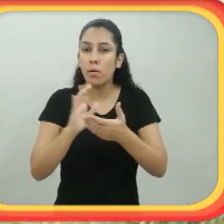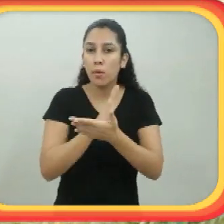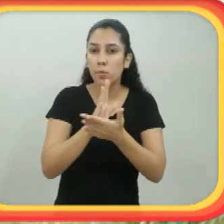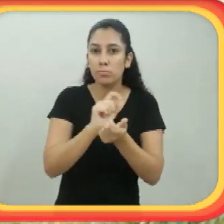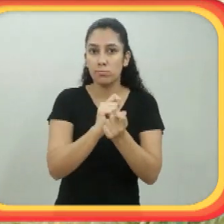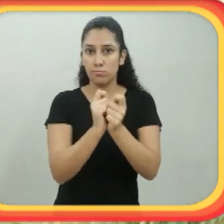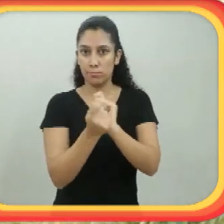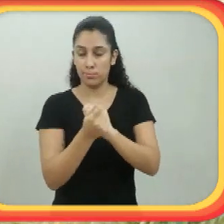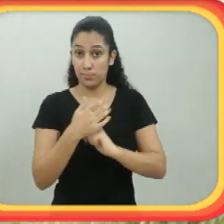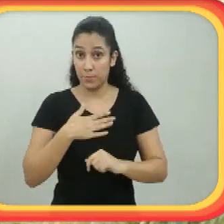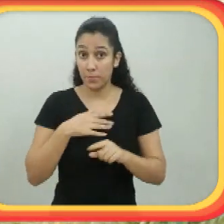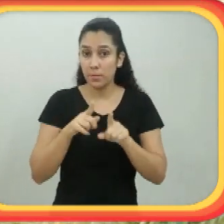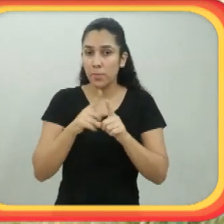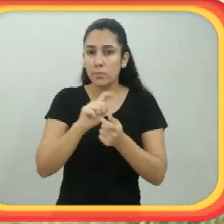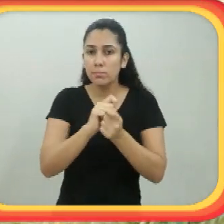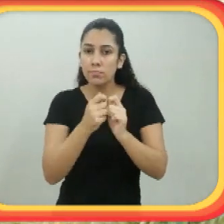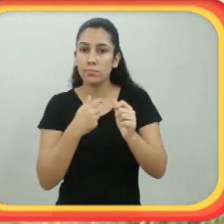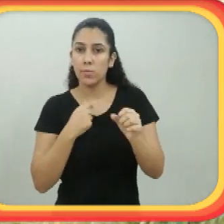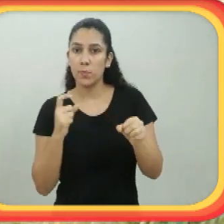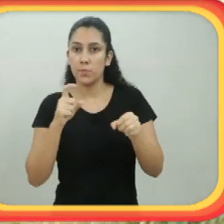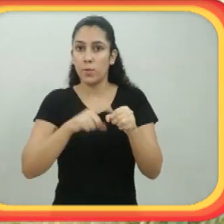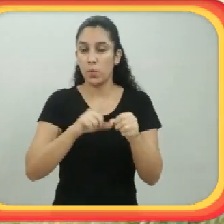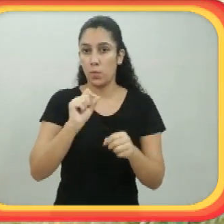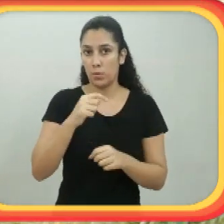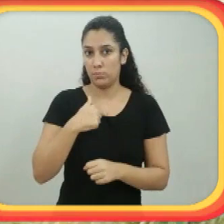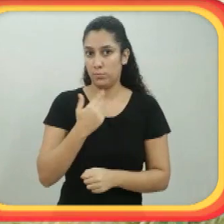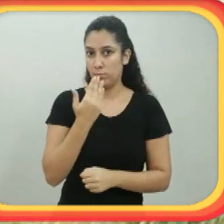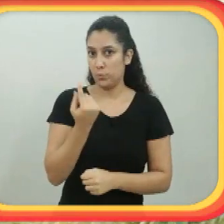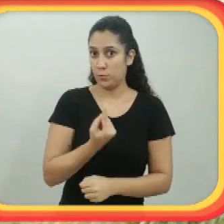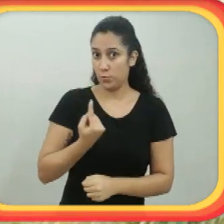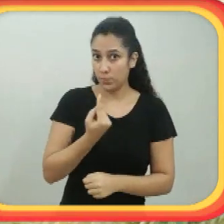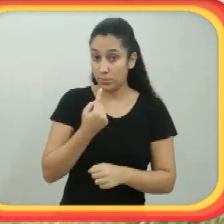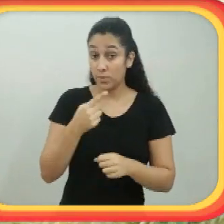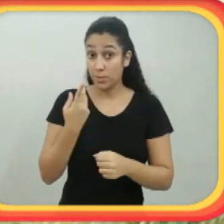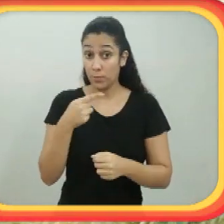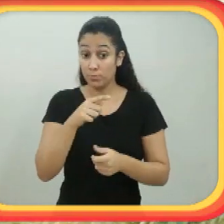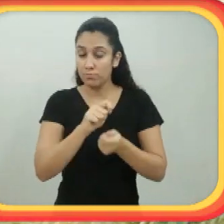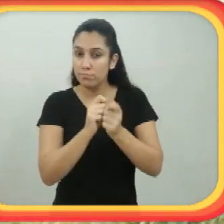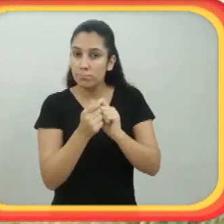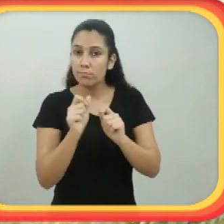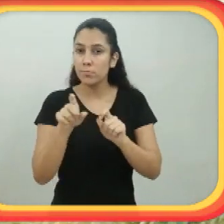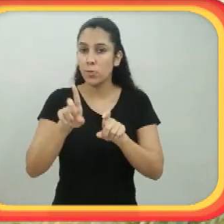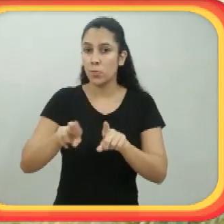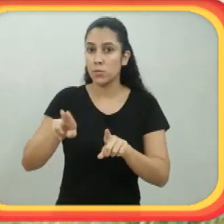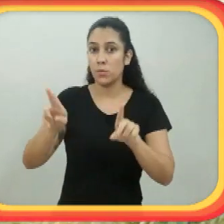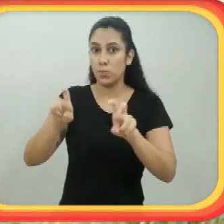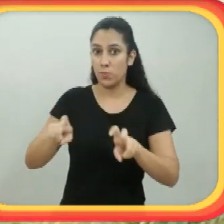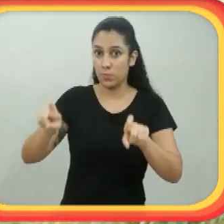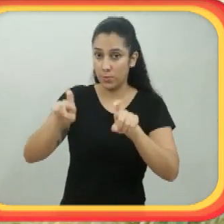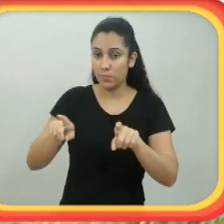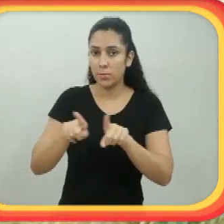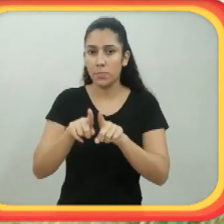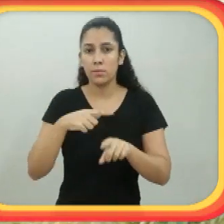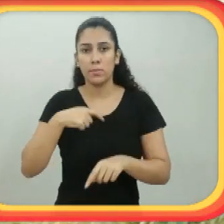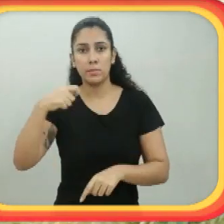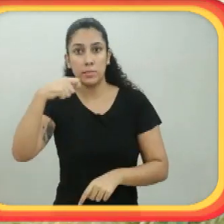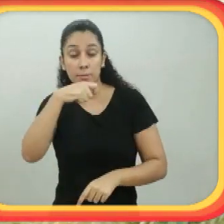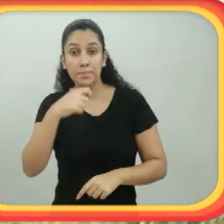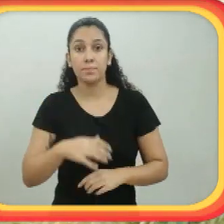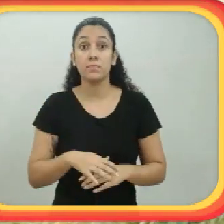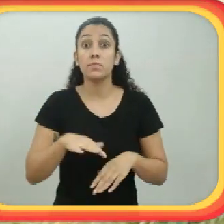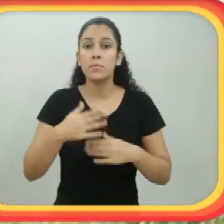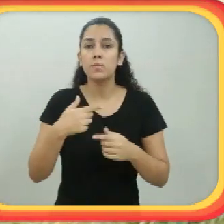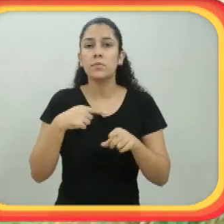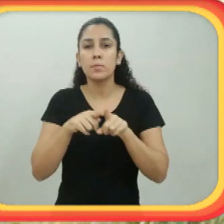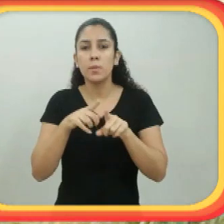adaptações para mim. Uma adaptação para eu voltar a comer sozinha, uma adaptação para usar o computador, para escovar os